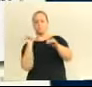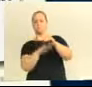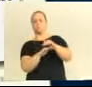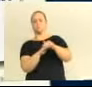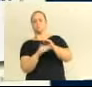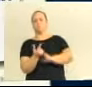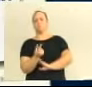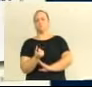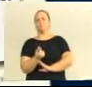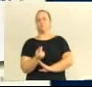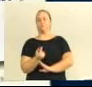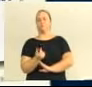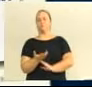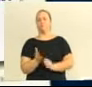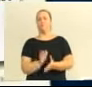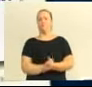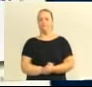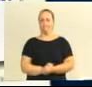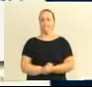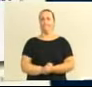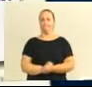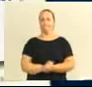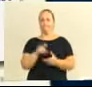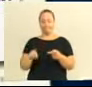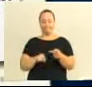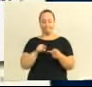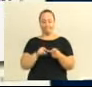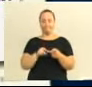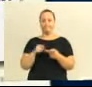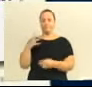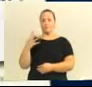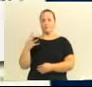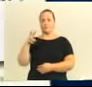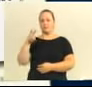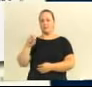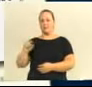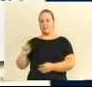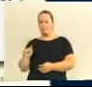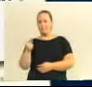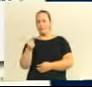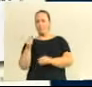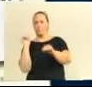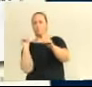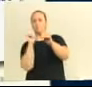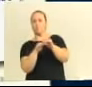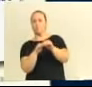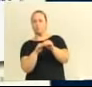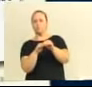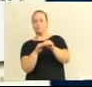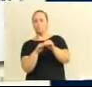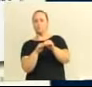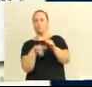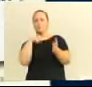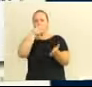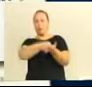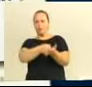CNPJ Tal. E o crédito de 450 mil foi remetido pela Sulcard, administradora de